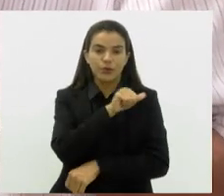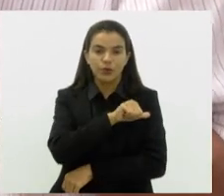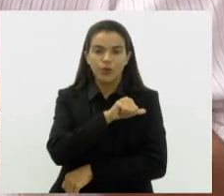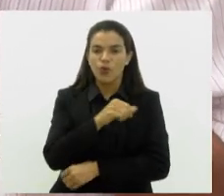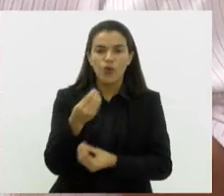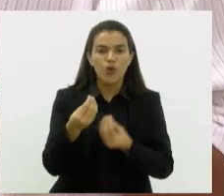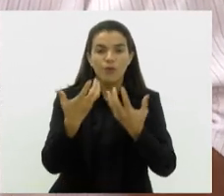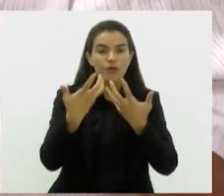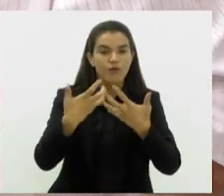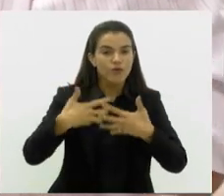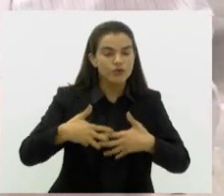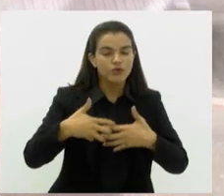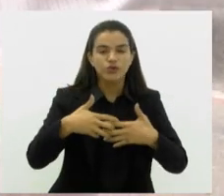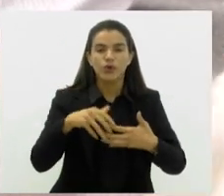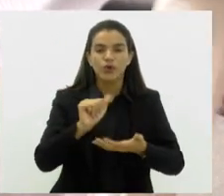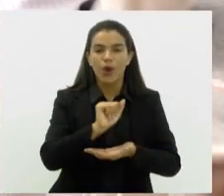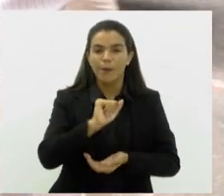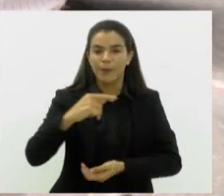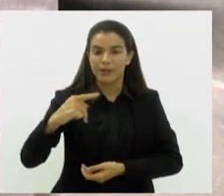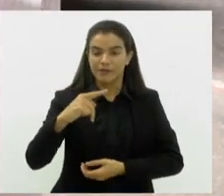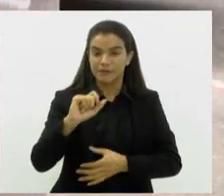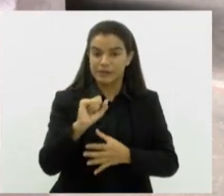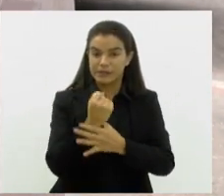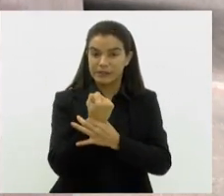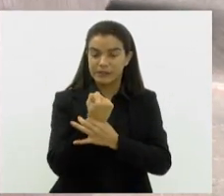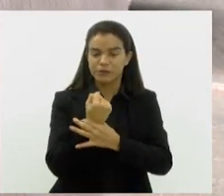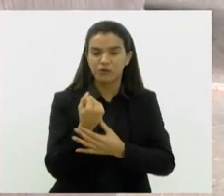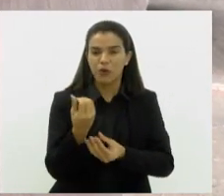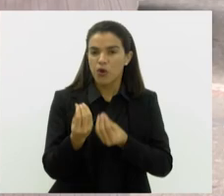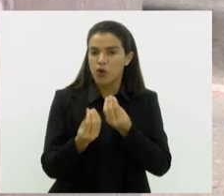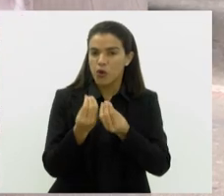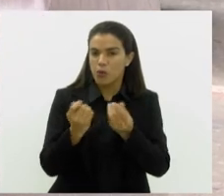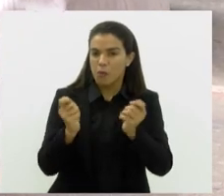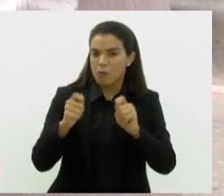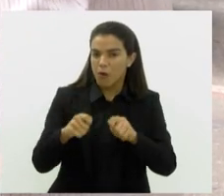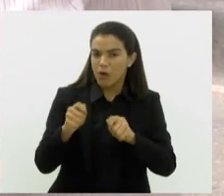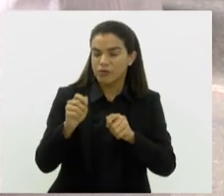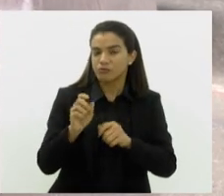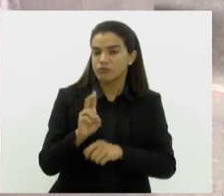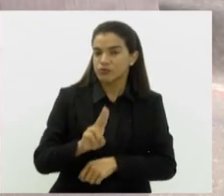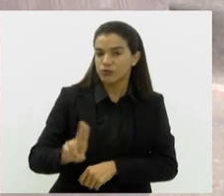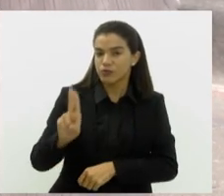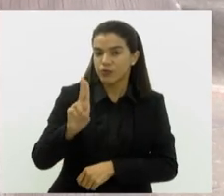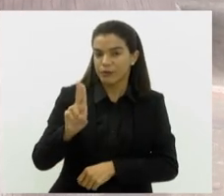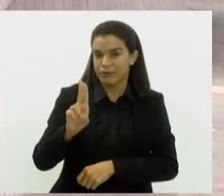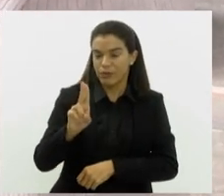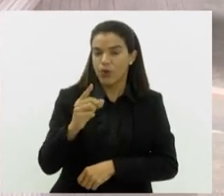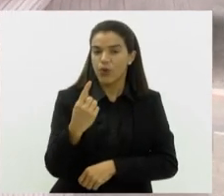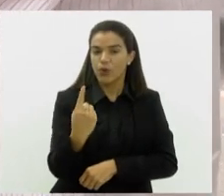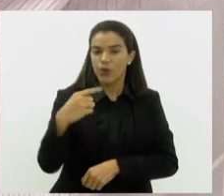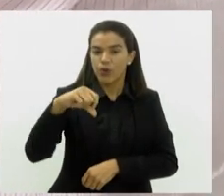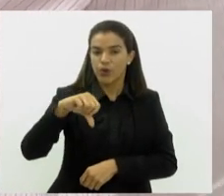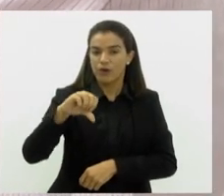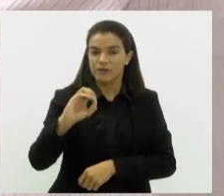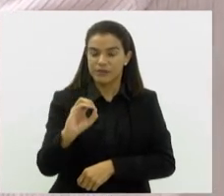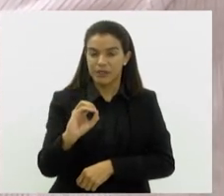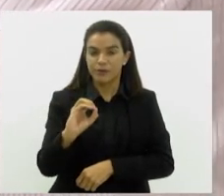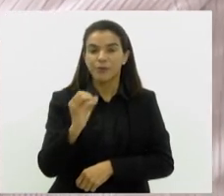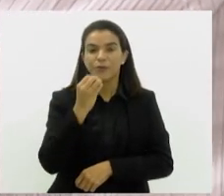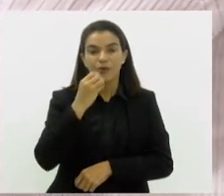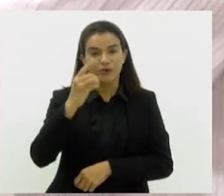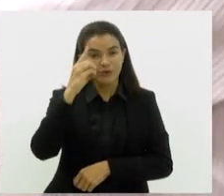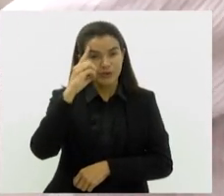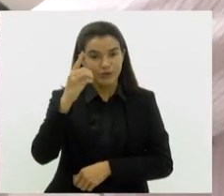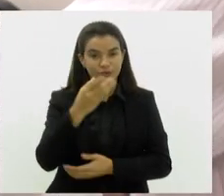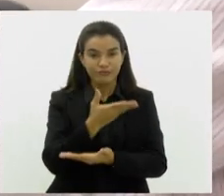funciona esse botão de segurança. Major, em que situação ele pode ser acionado e como funciona esse botão 190? Bom dia, Paulo. Bom dia a todos